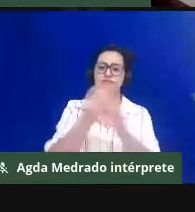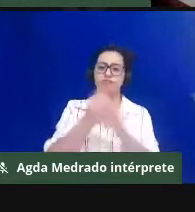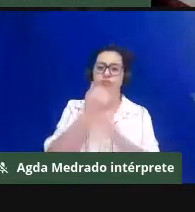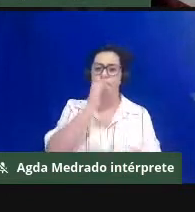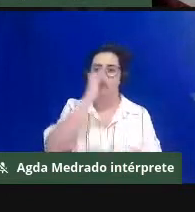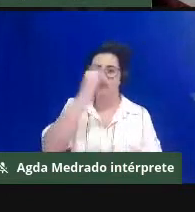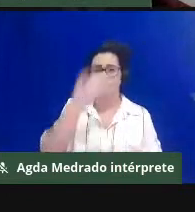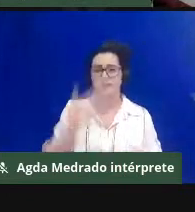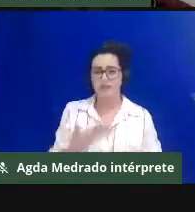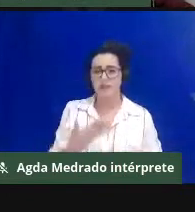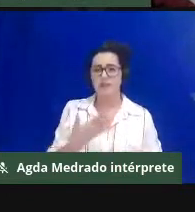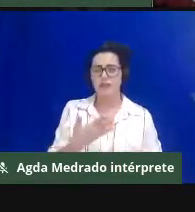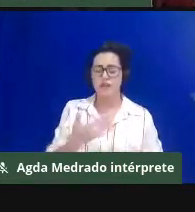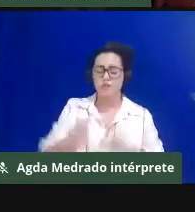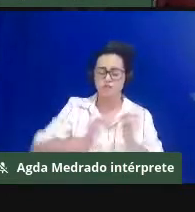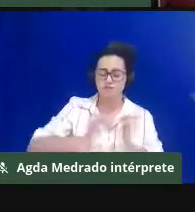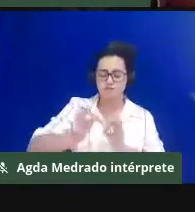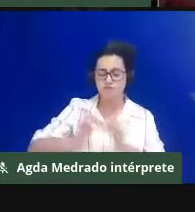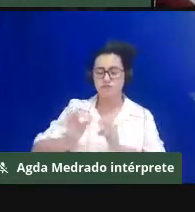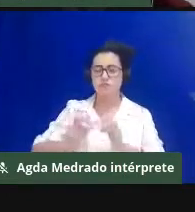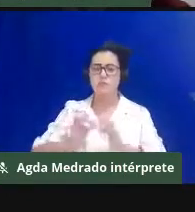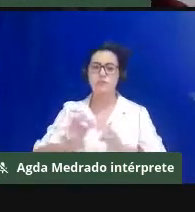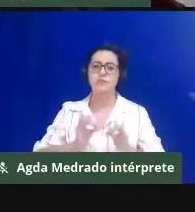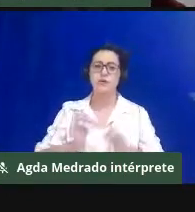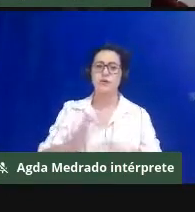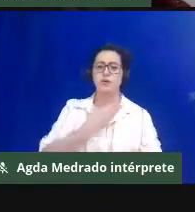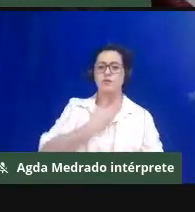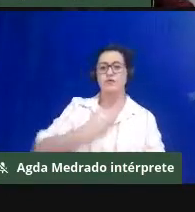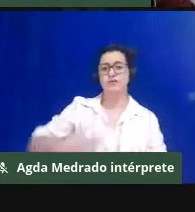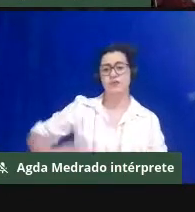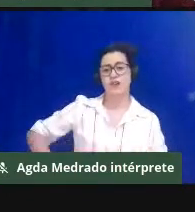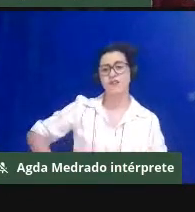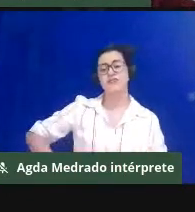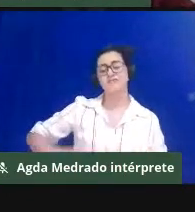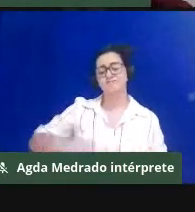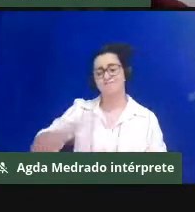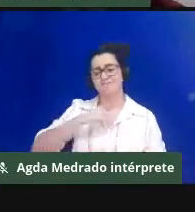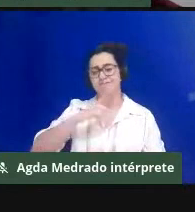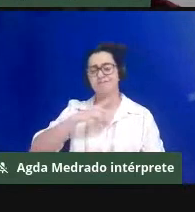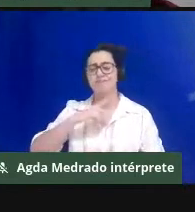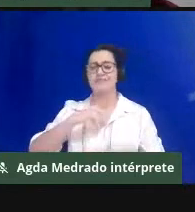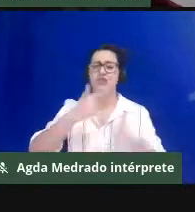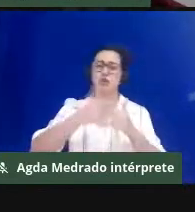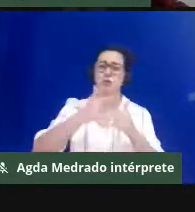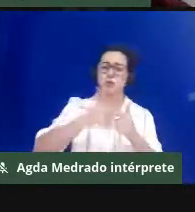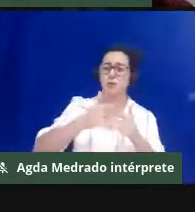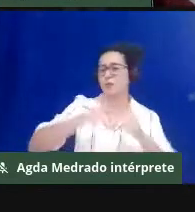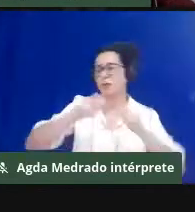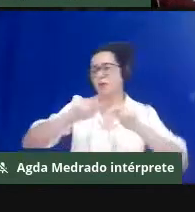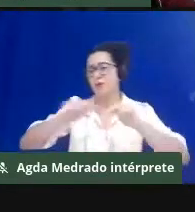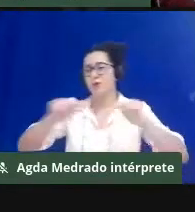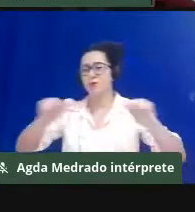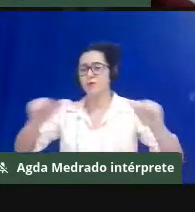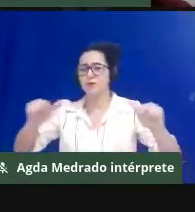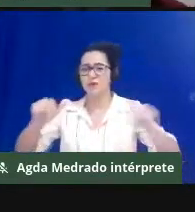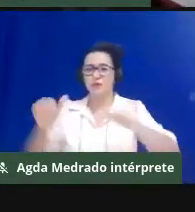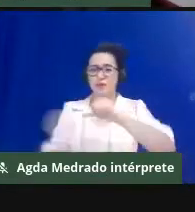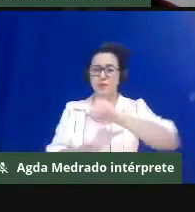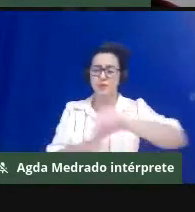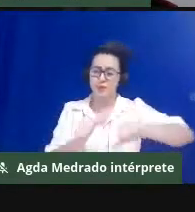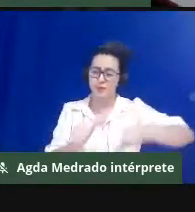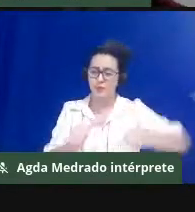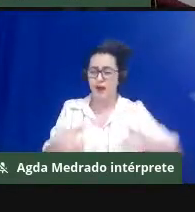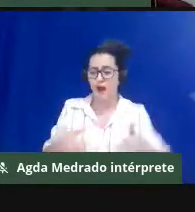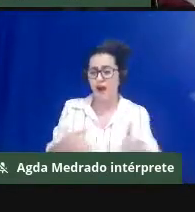Estado, que também tem devastado o meio ambiente, alterado rotas de aves, alterado espaço